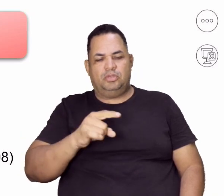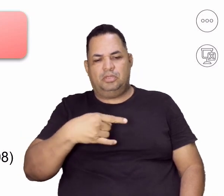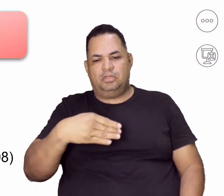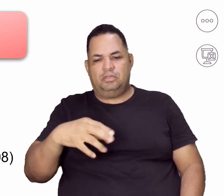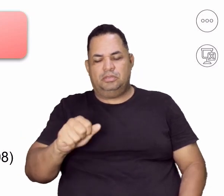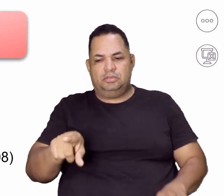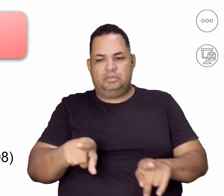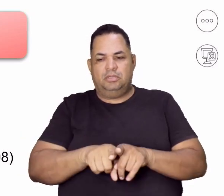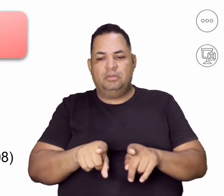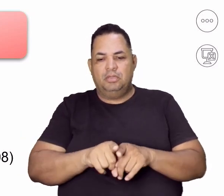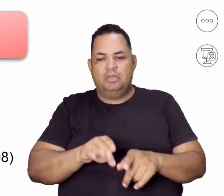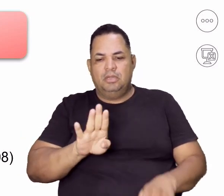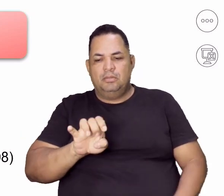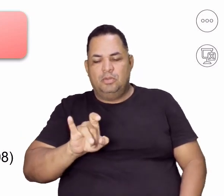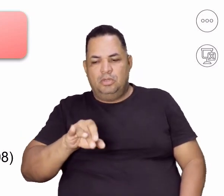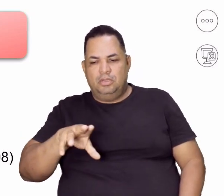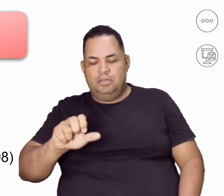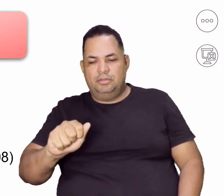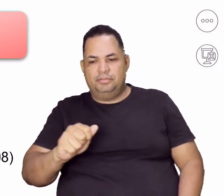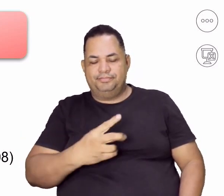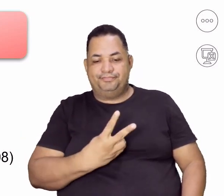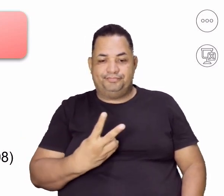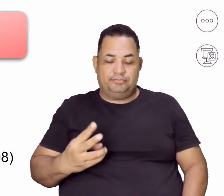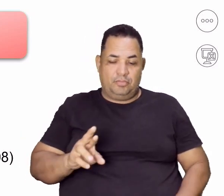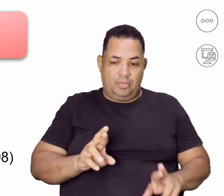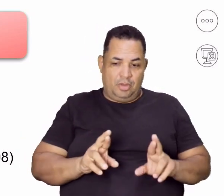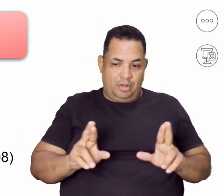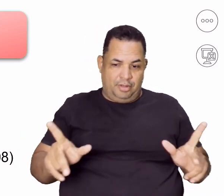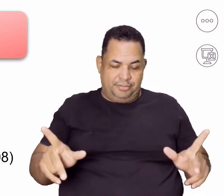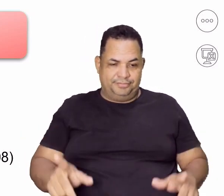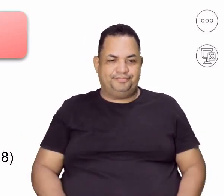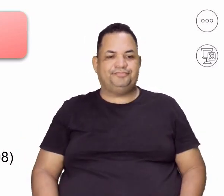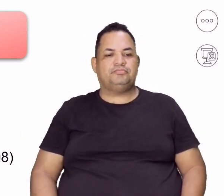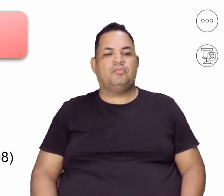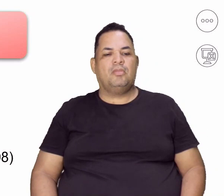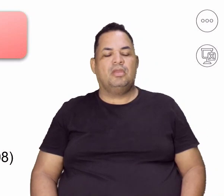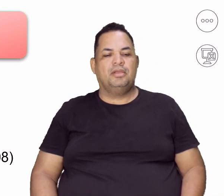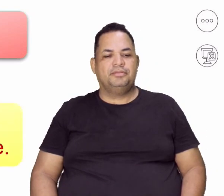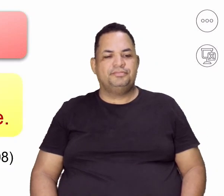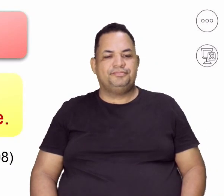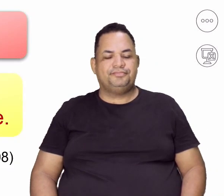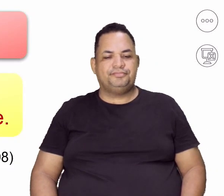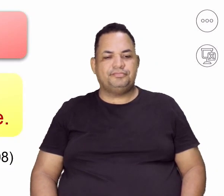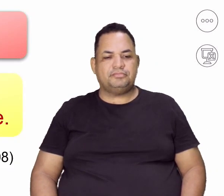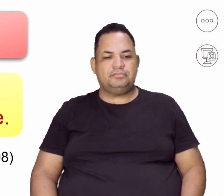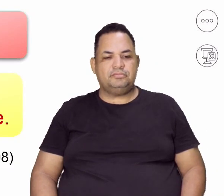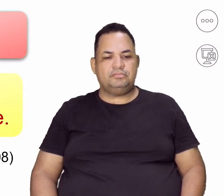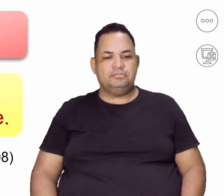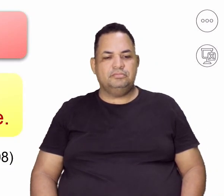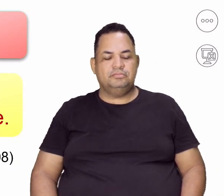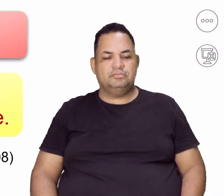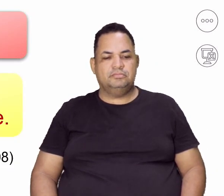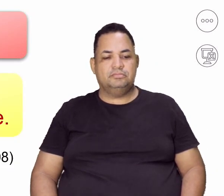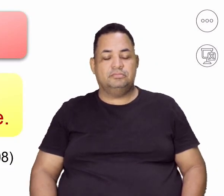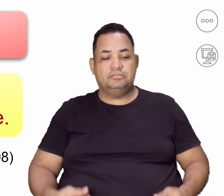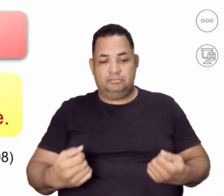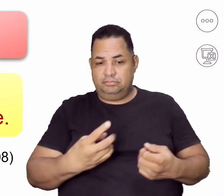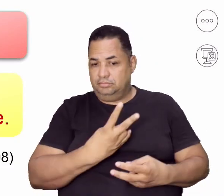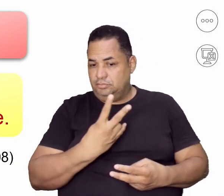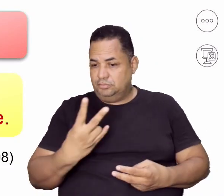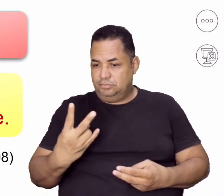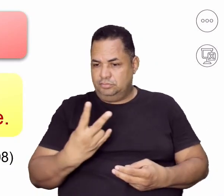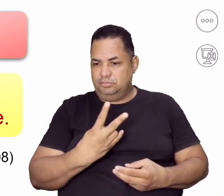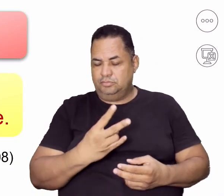refiro à bulimia, só que tem uma diferença entre as duas, certo? E aí tanto uma